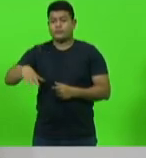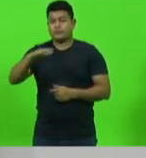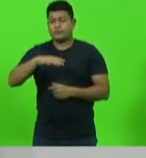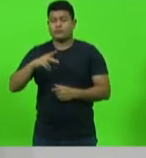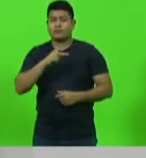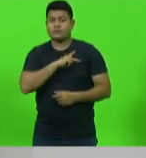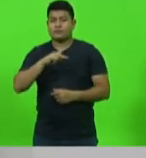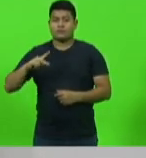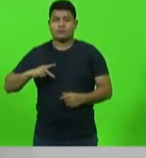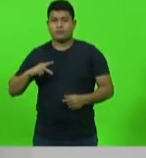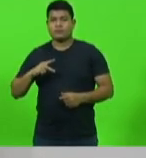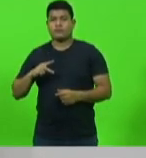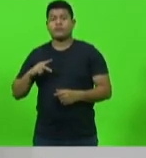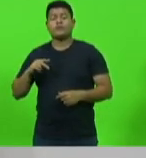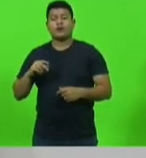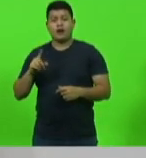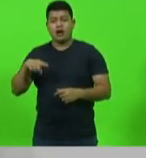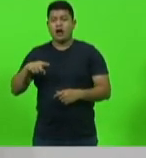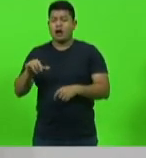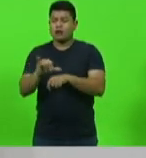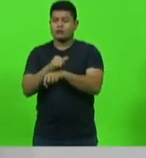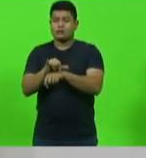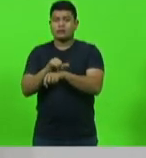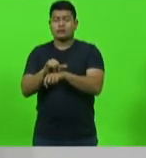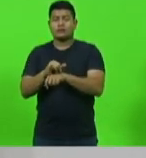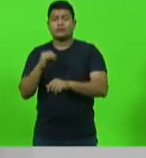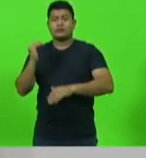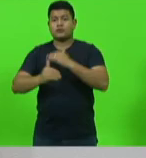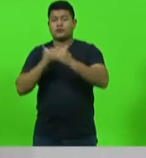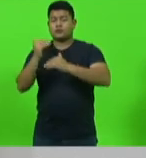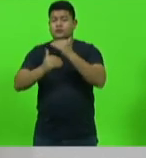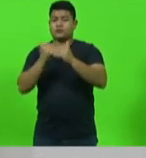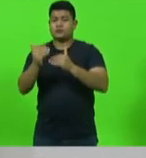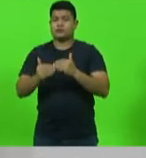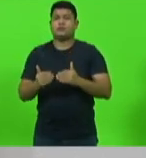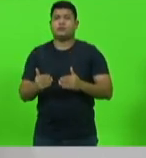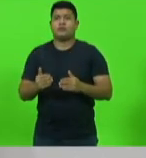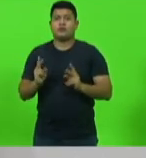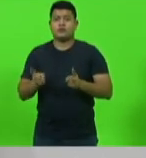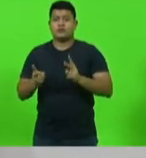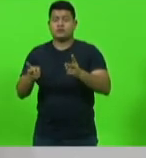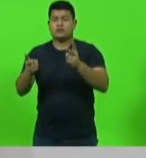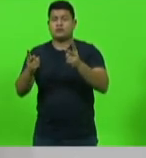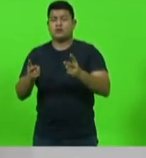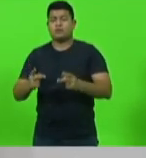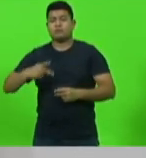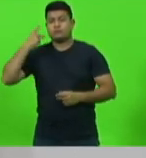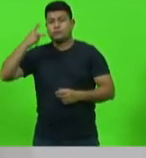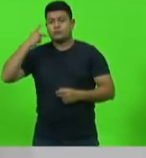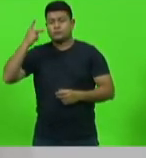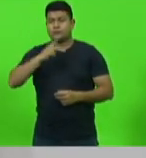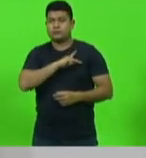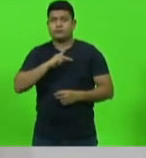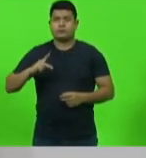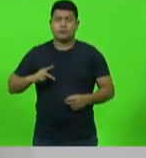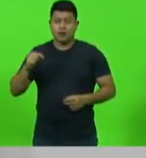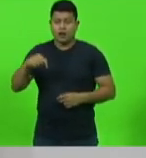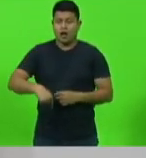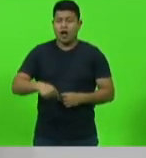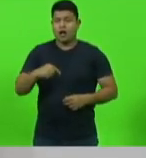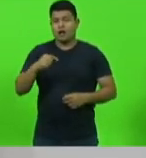como questão estratégica de Estado para o desenvolvimento e para a continuidade das políticas públicas em nosso país.